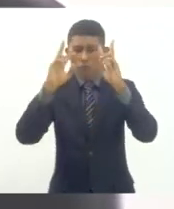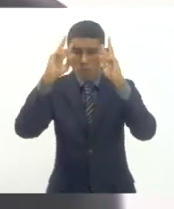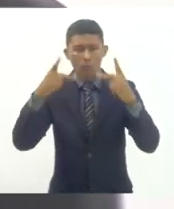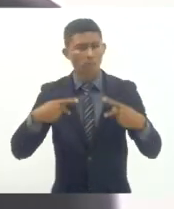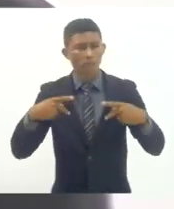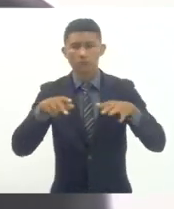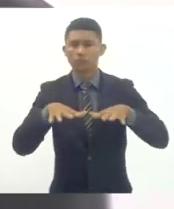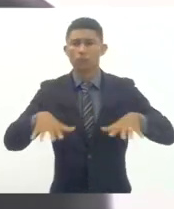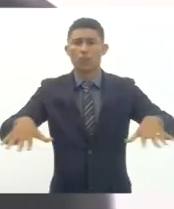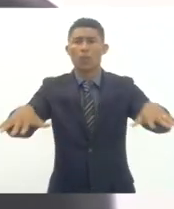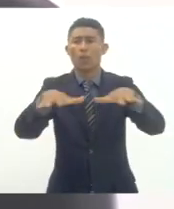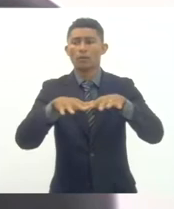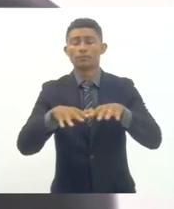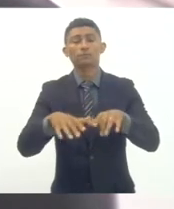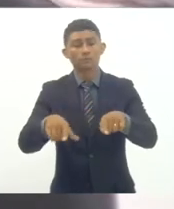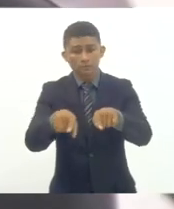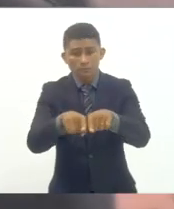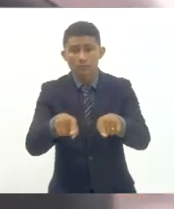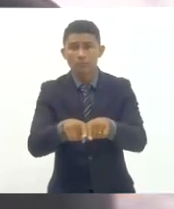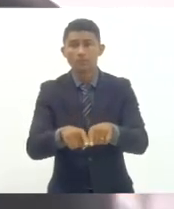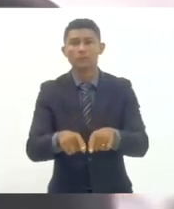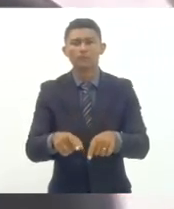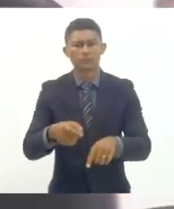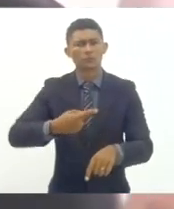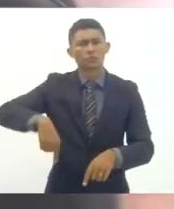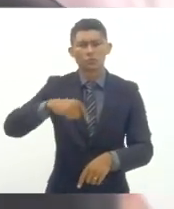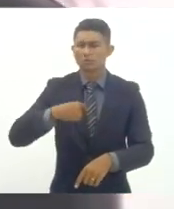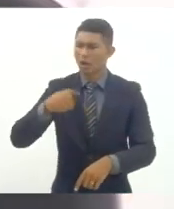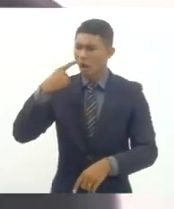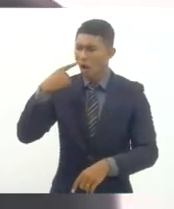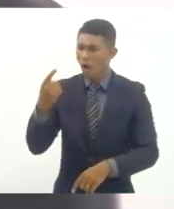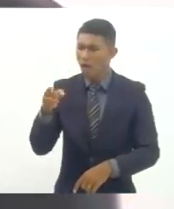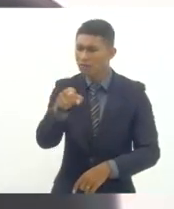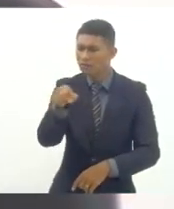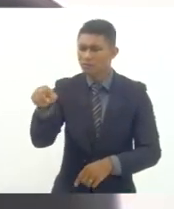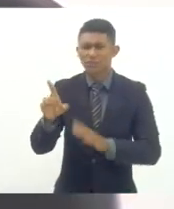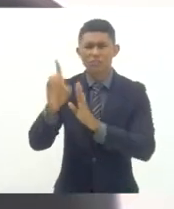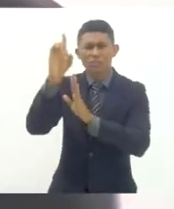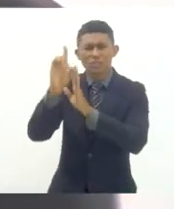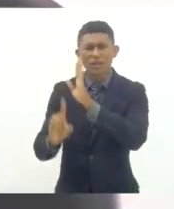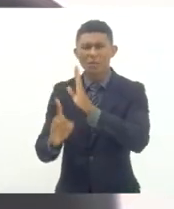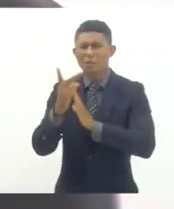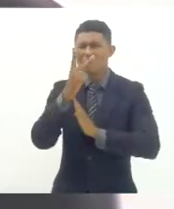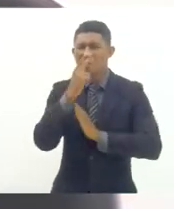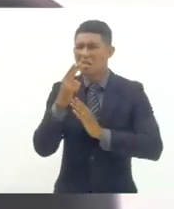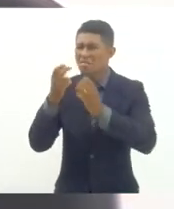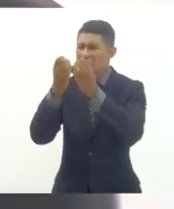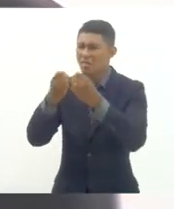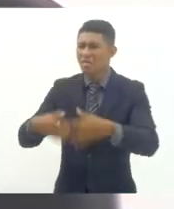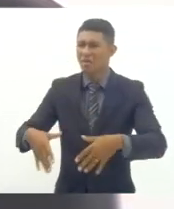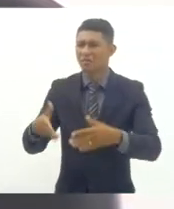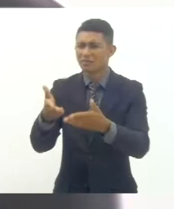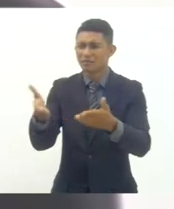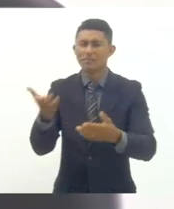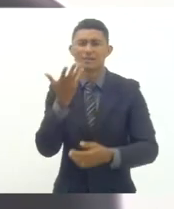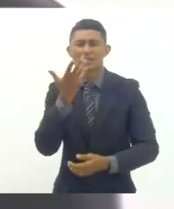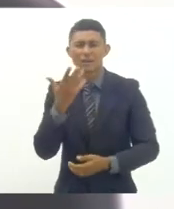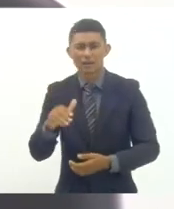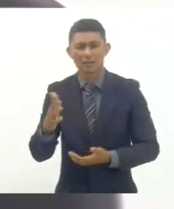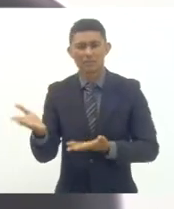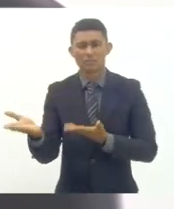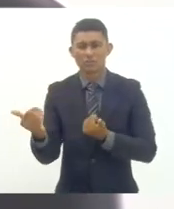vemos e atendemos sucessivas violações da garantia desse direito às nossas crianças e adolescentes